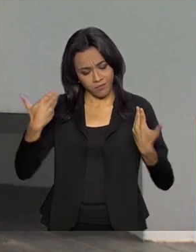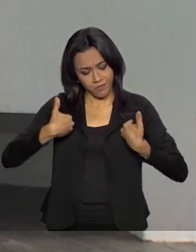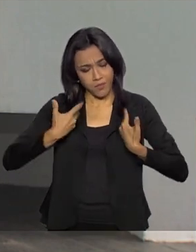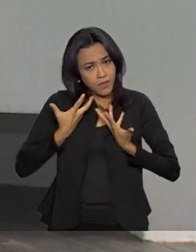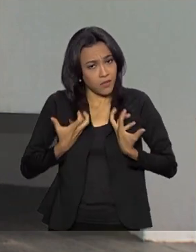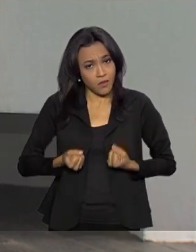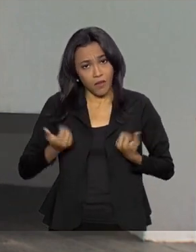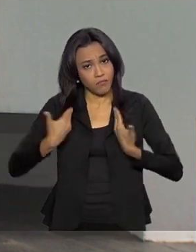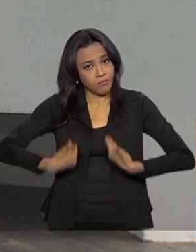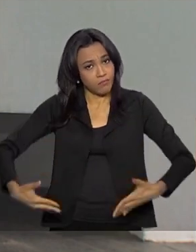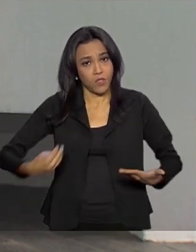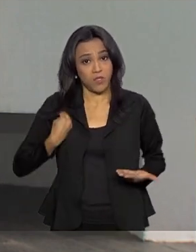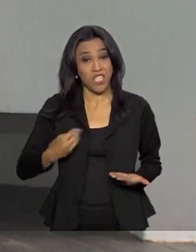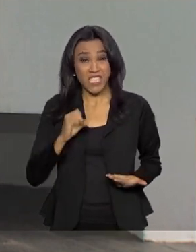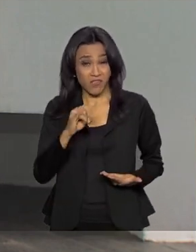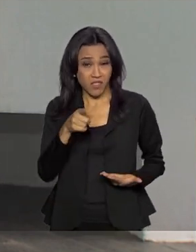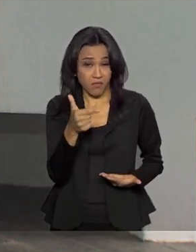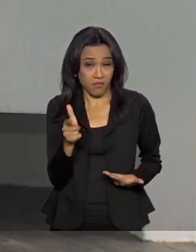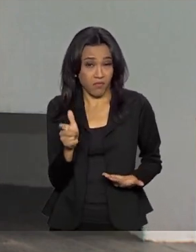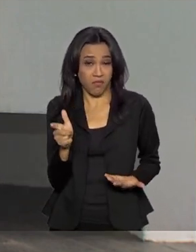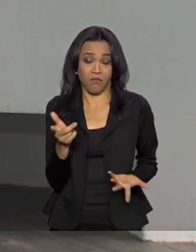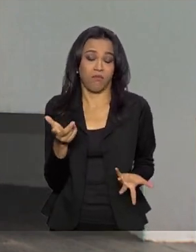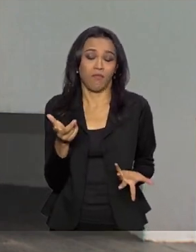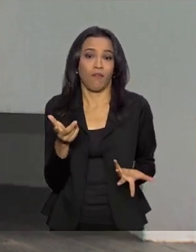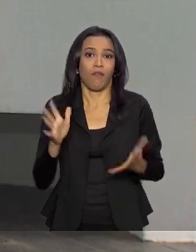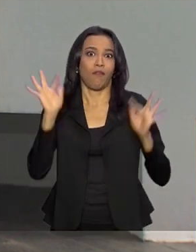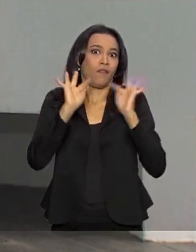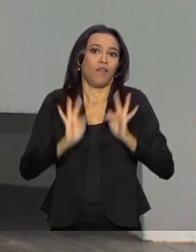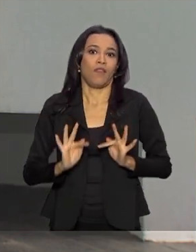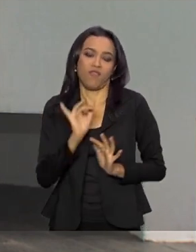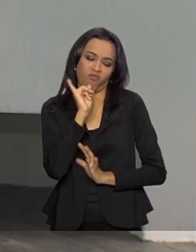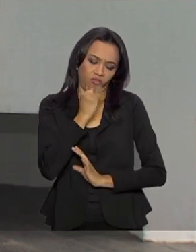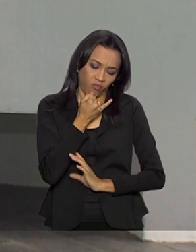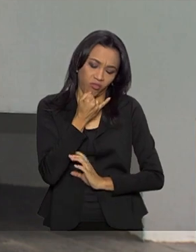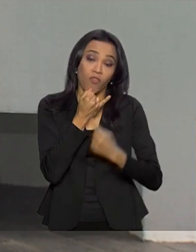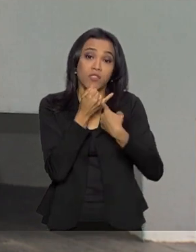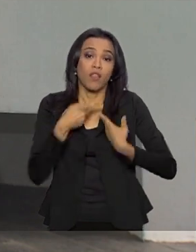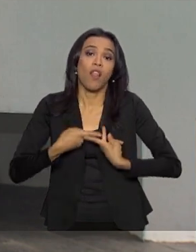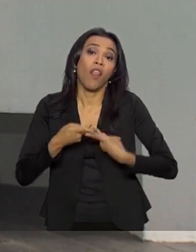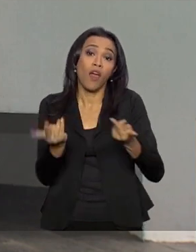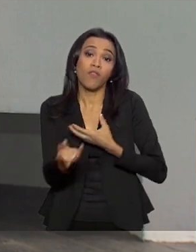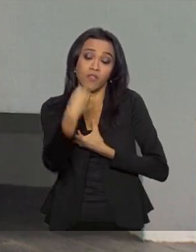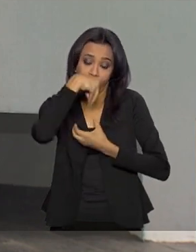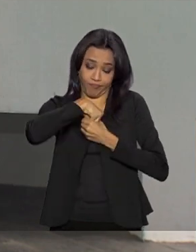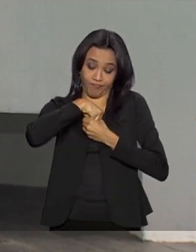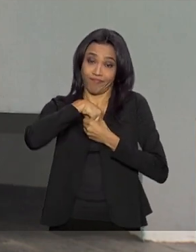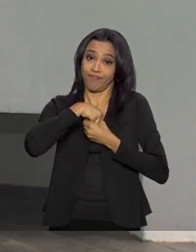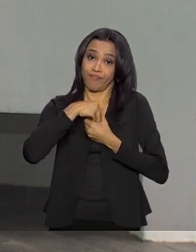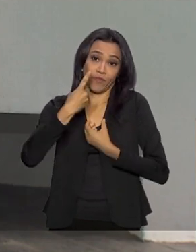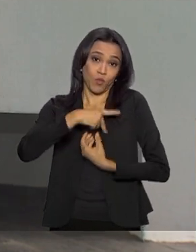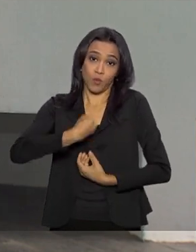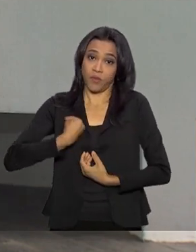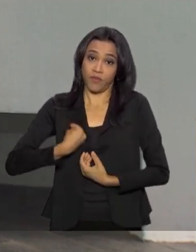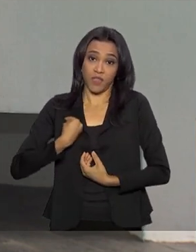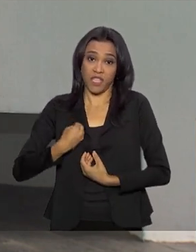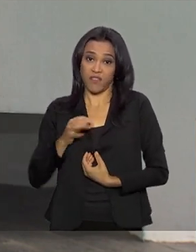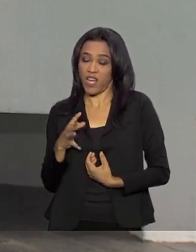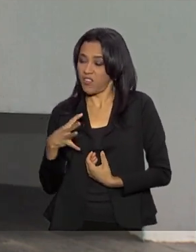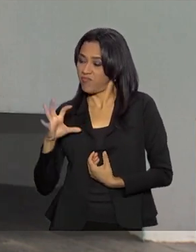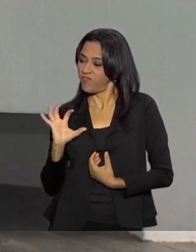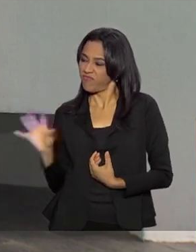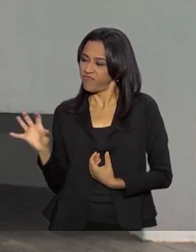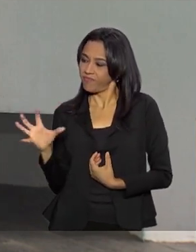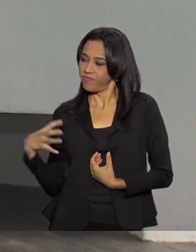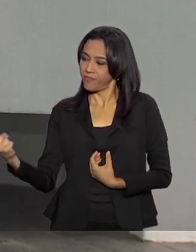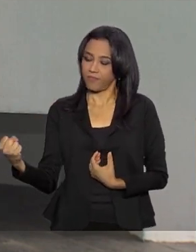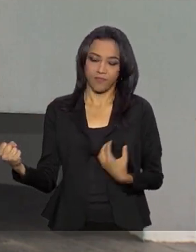Agora, se você é infeliz, você leva essa infelicidade junto e vai minando outras que estão do